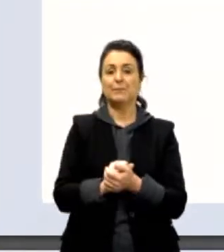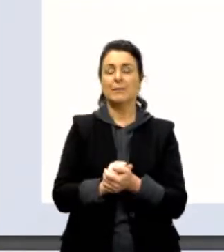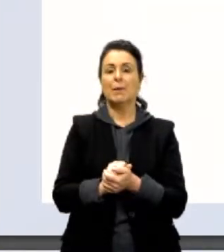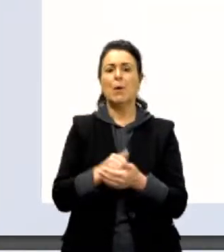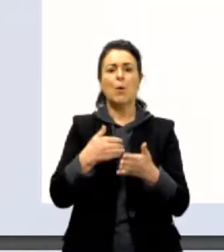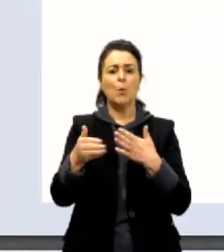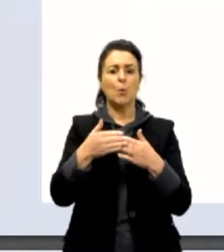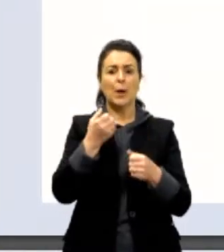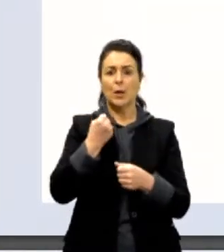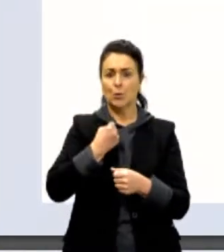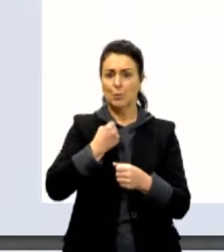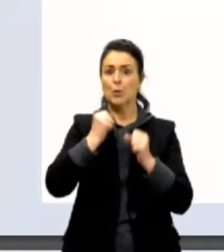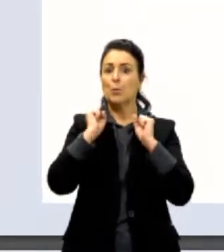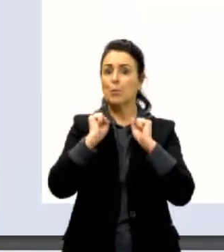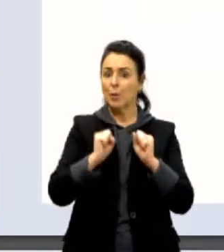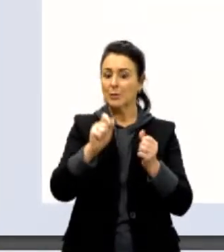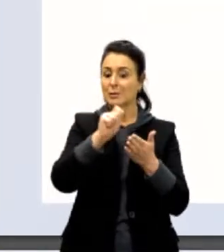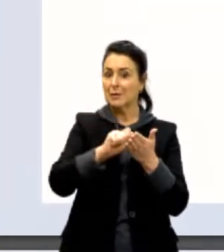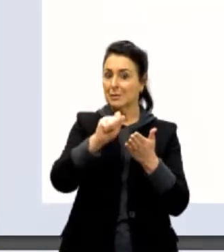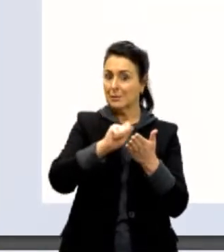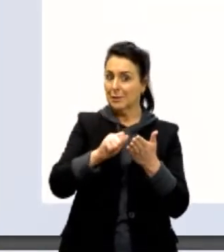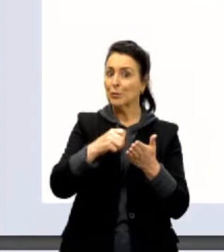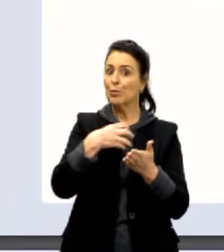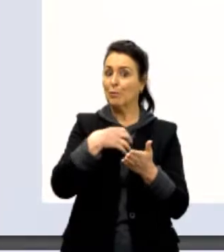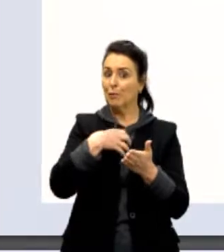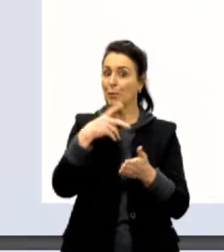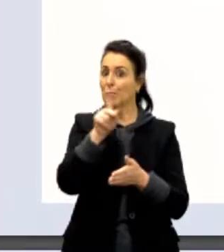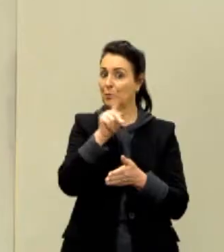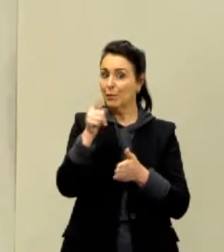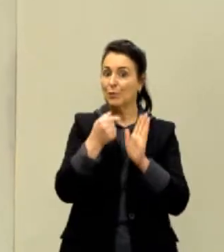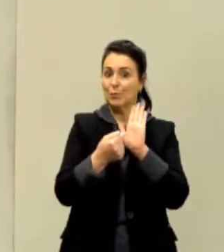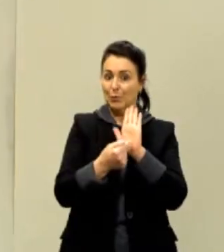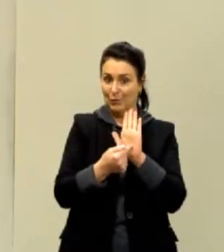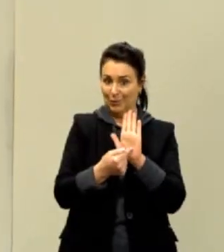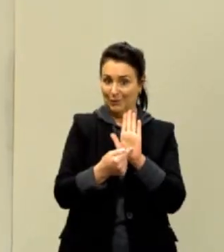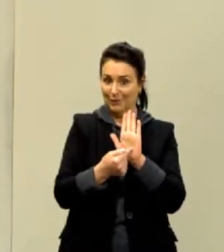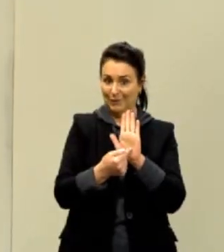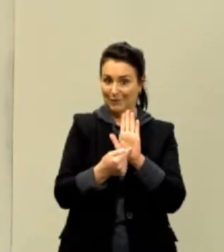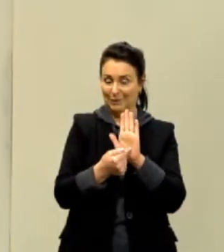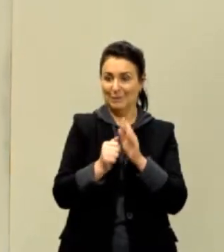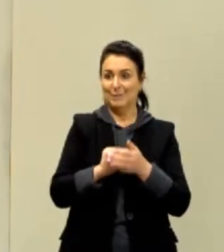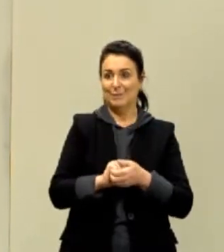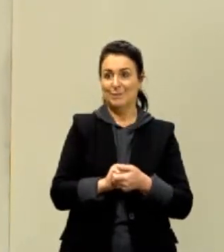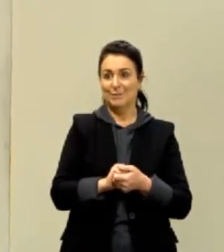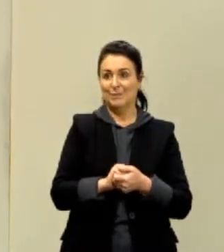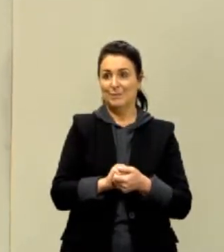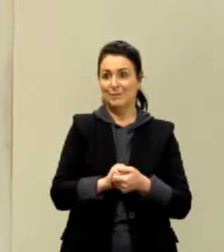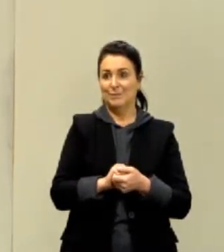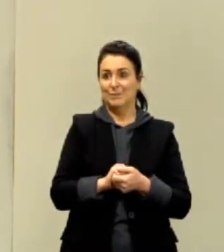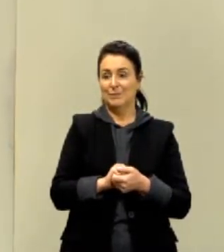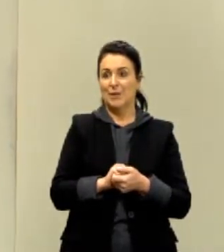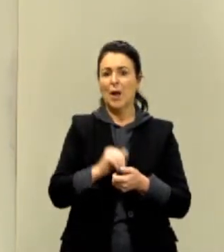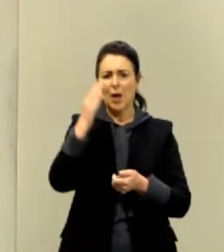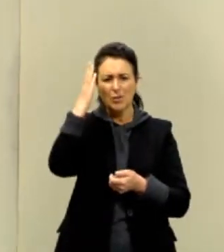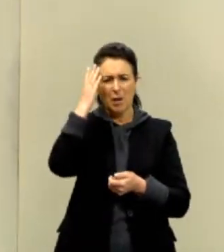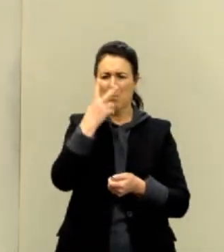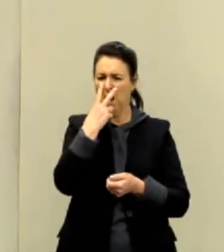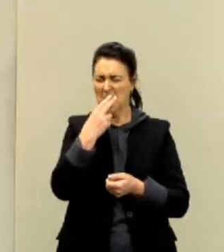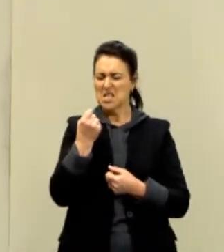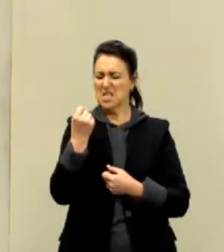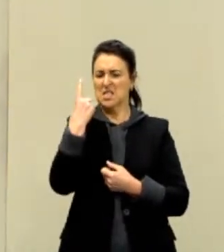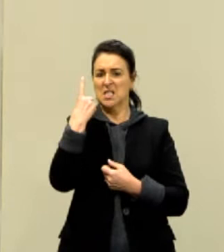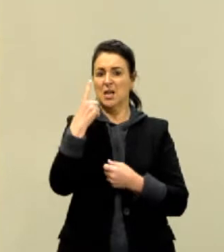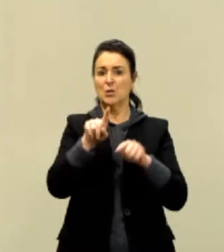Qualquer número pode ser escrito naquela forma lá. Eu vou mostrar isso para vocês nas próximas telas. Tá? Eu sei que parece estranho, né?